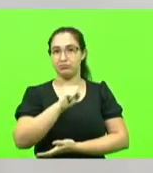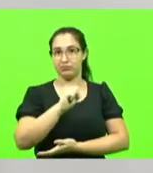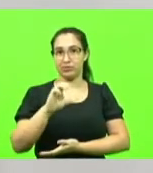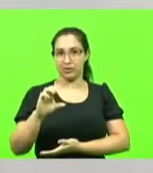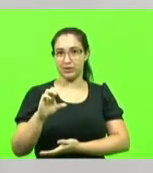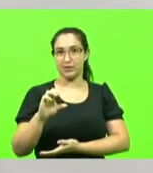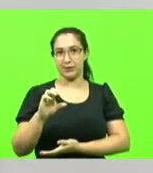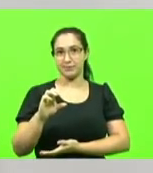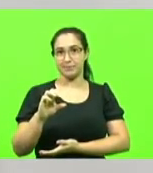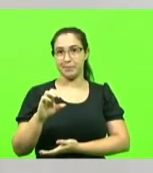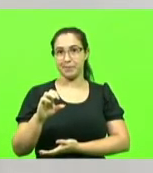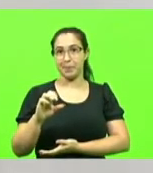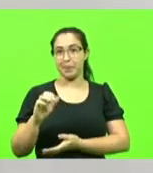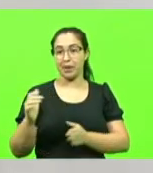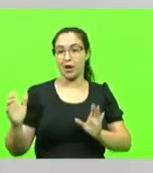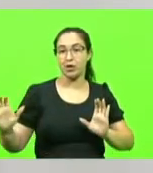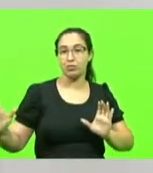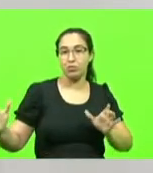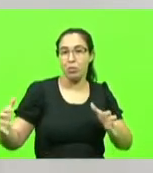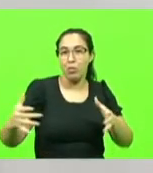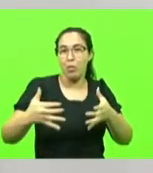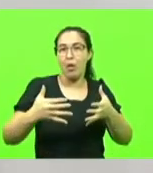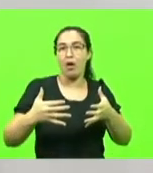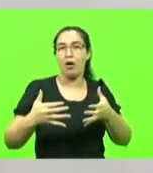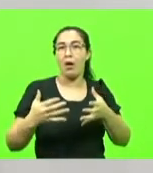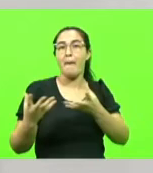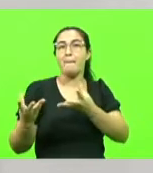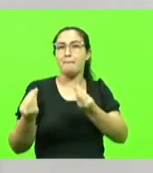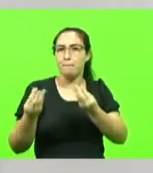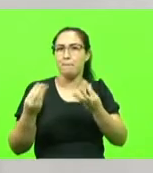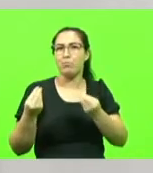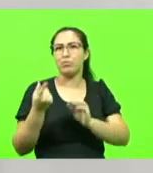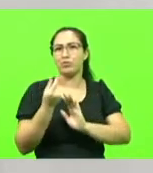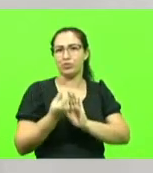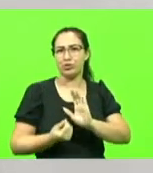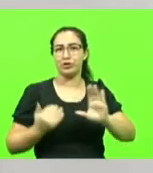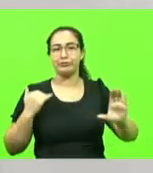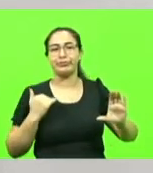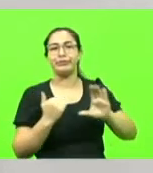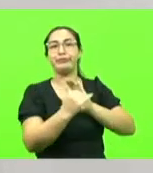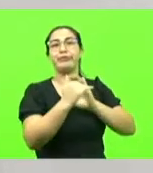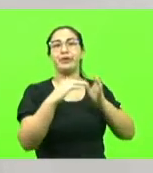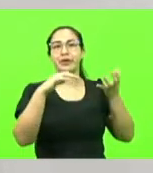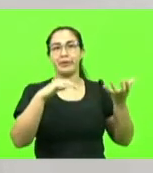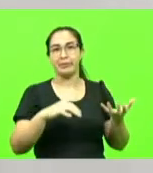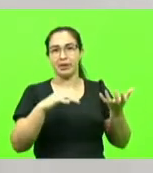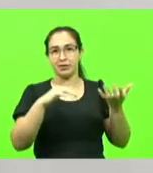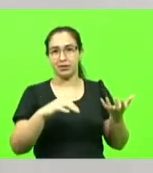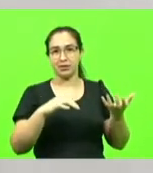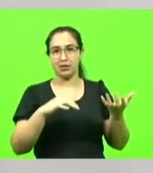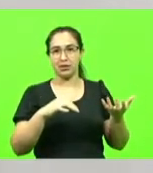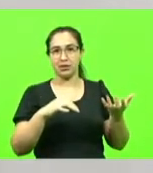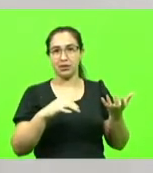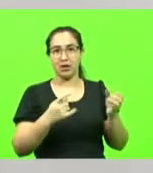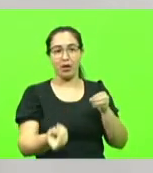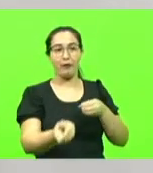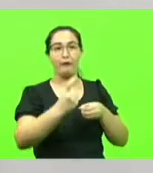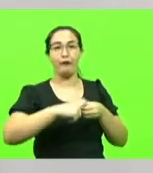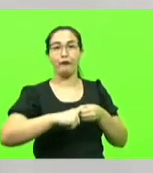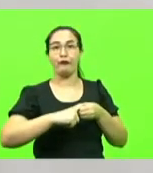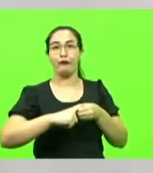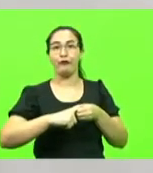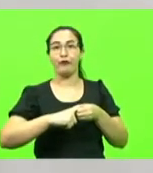grande container de dinheiro e encaminhamos para Brasília. Desse total voltou cerca de